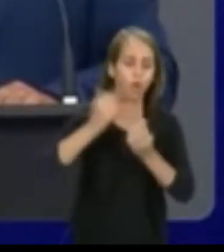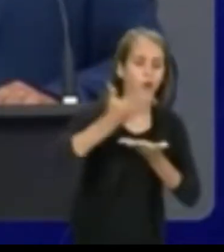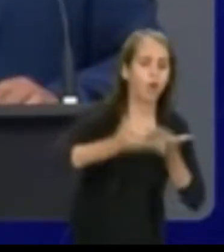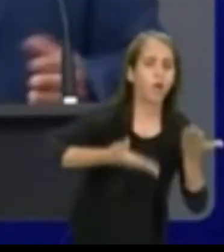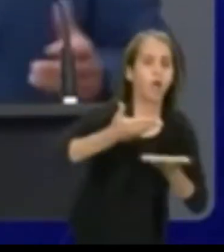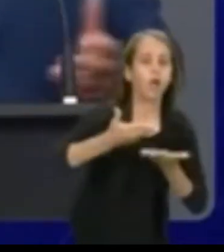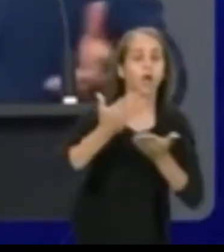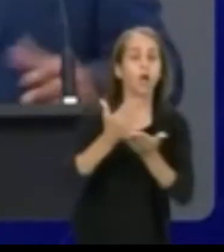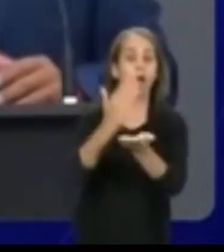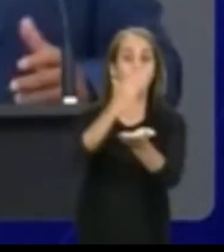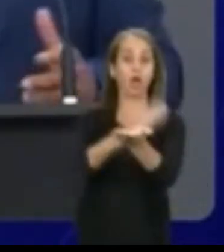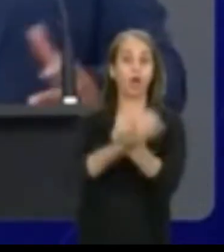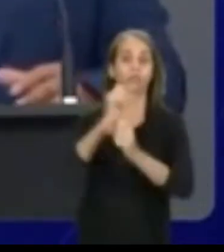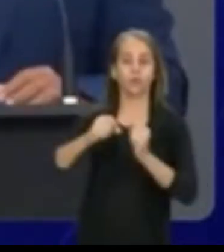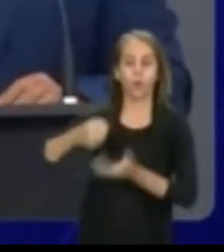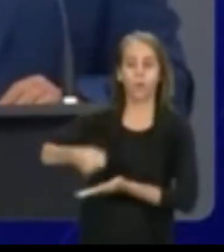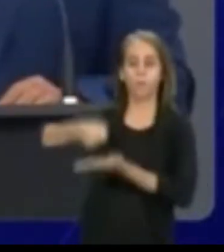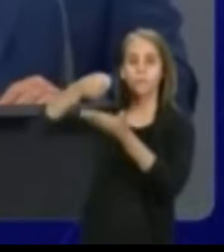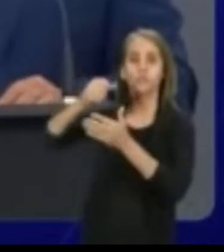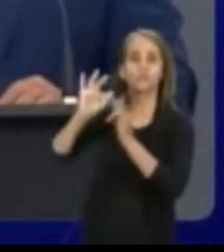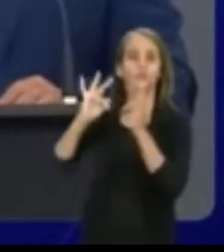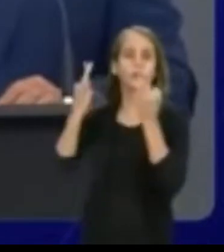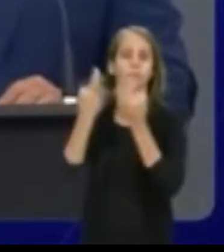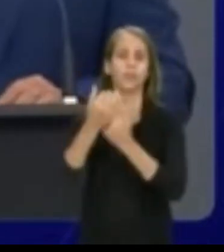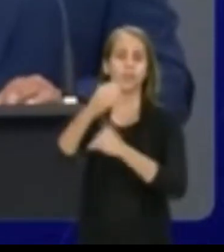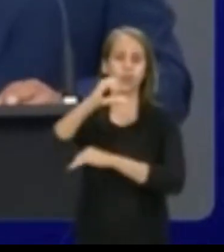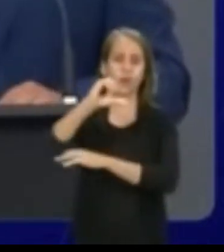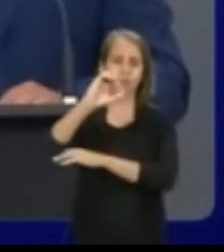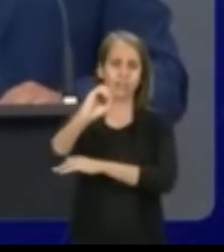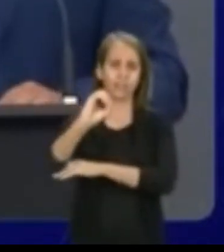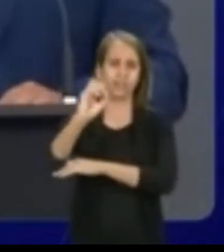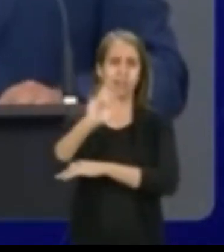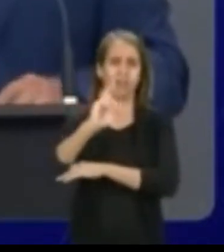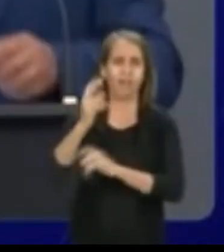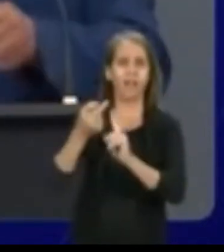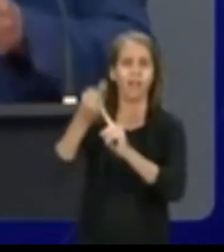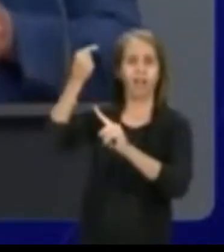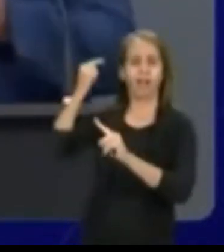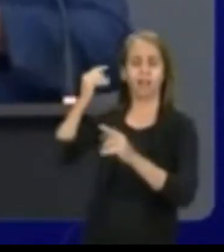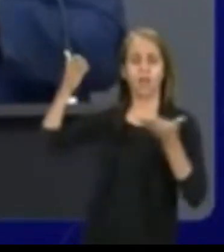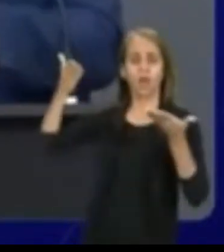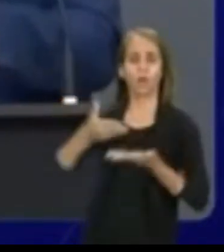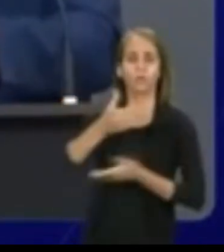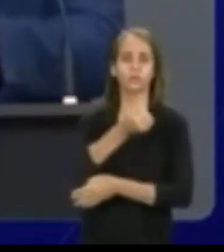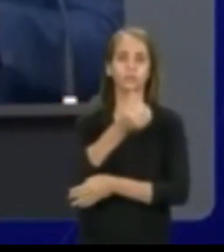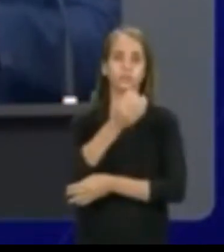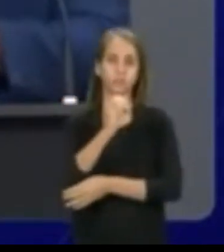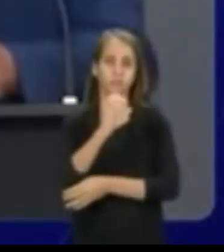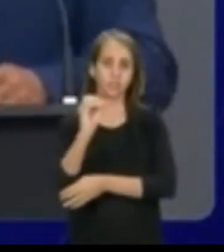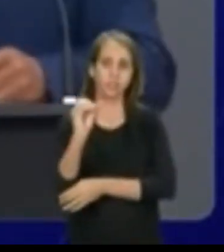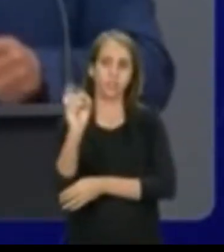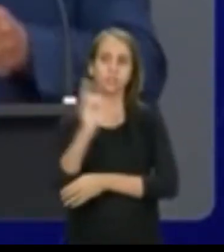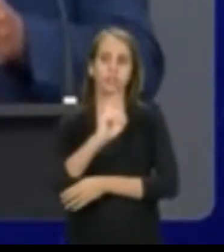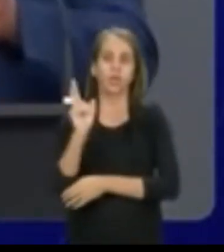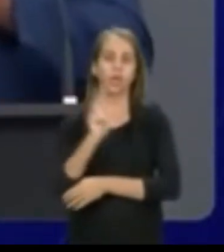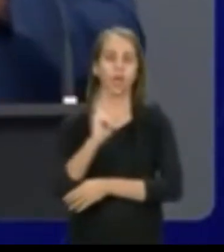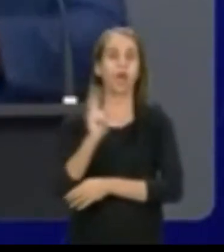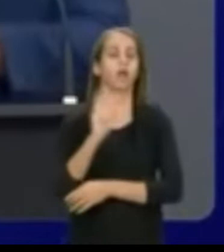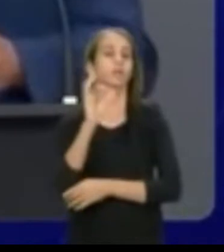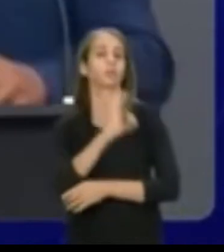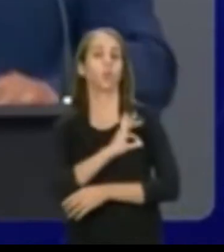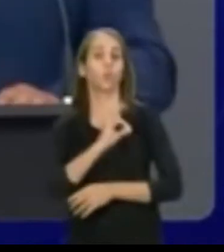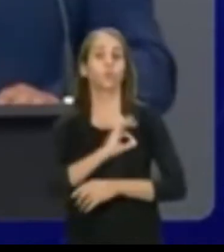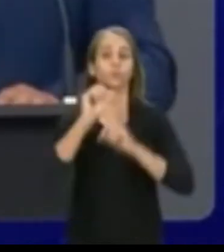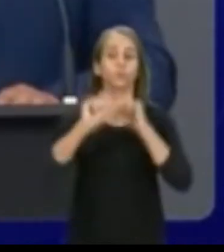Bolsa Família, de uma média de R$ 90,00 para R 600,00. É um governo que trabalhou na questão social, na